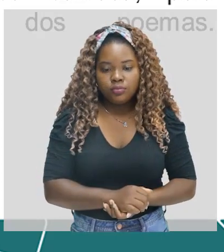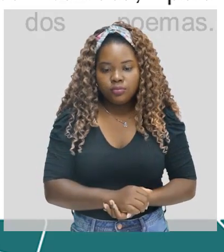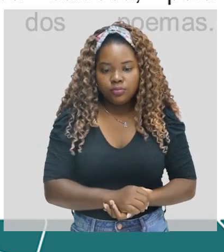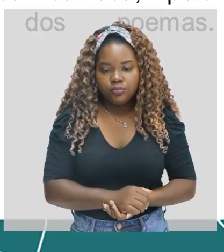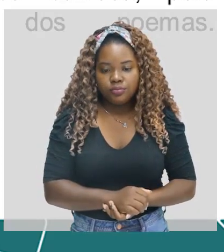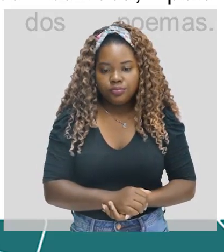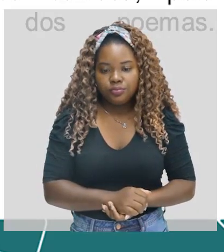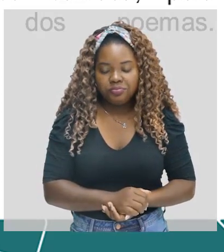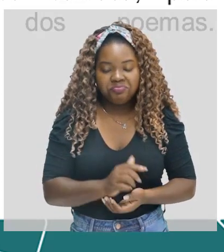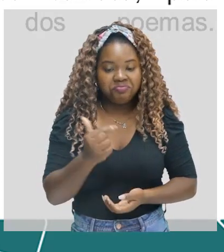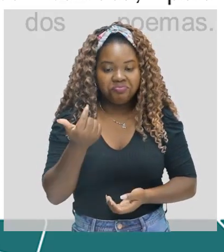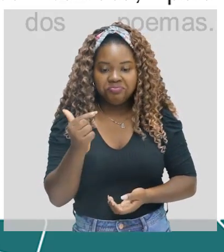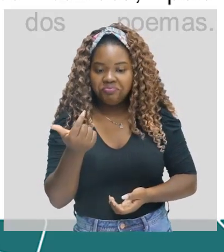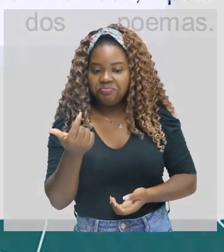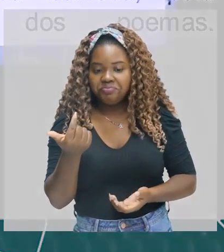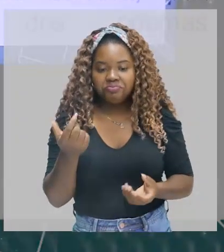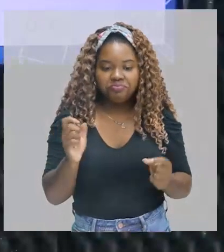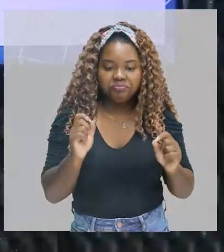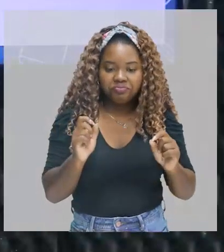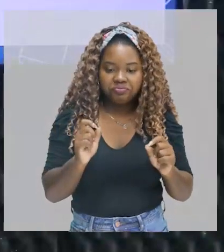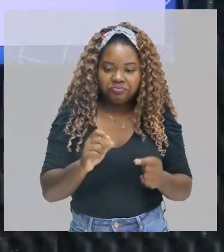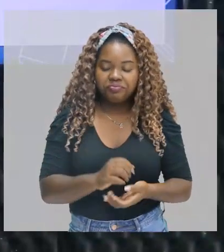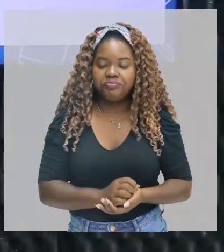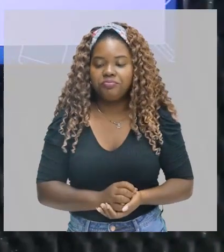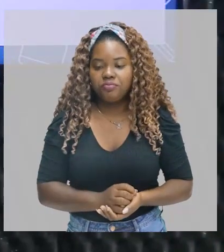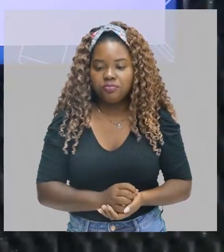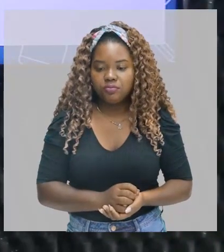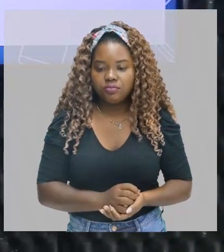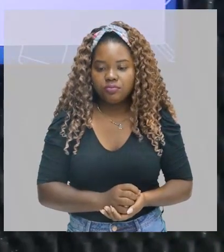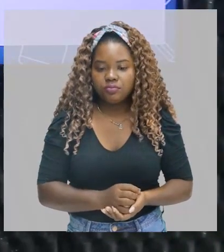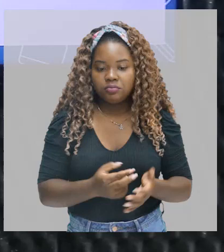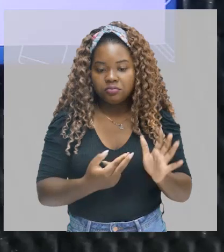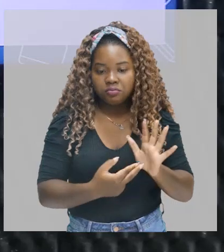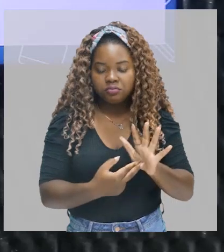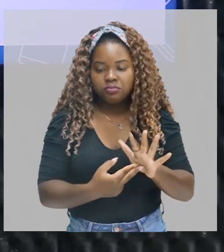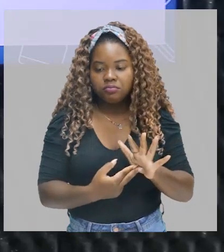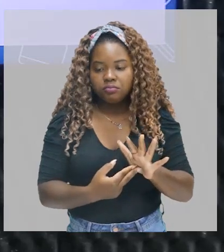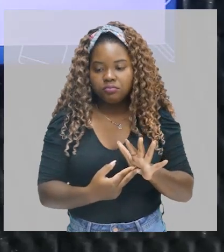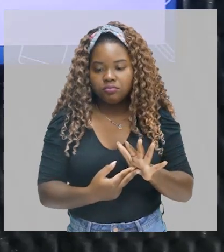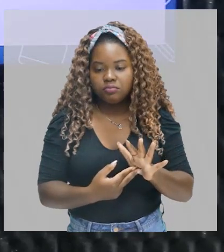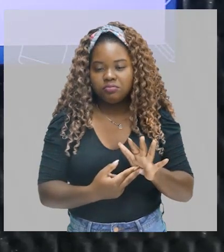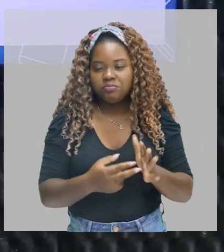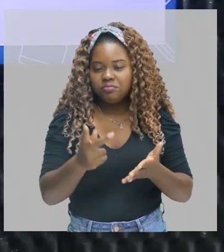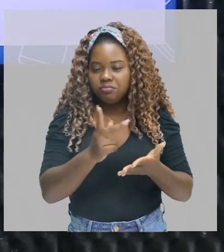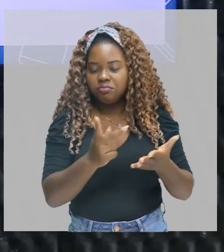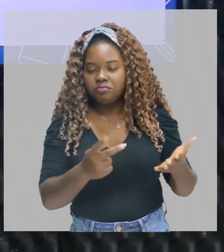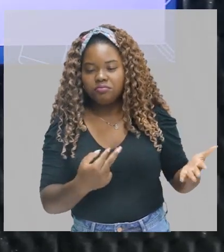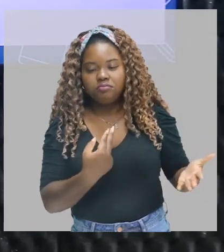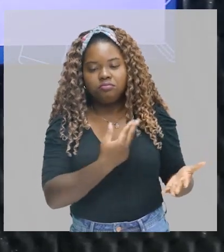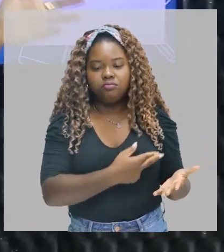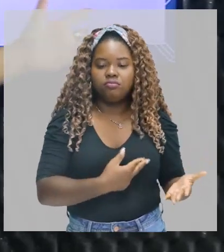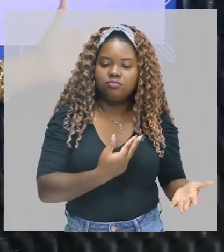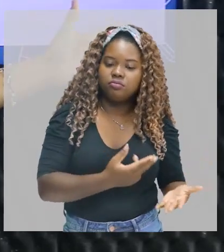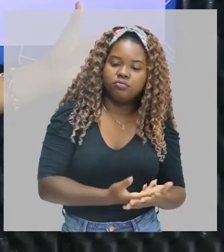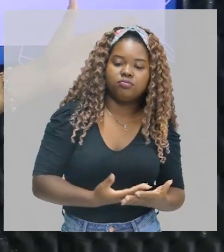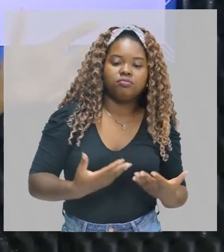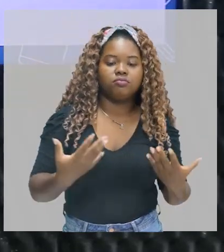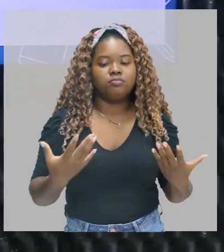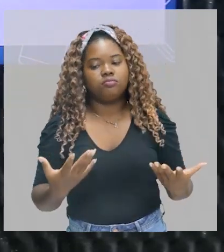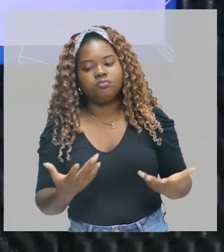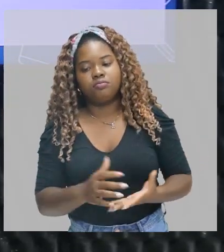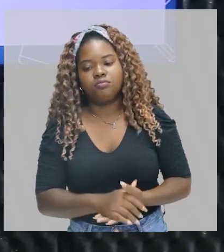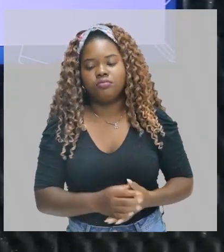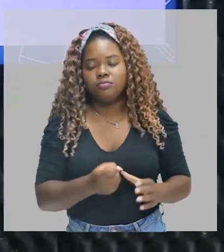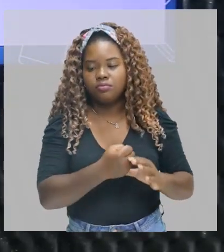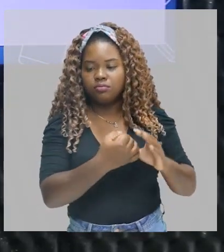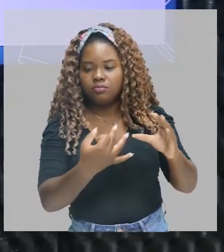Aqui a gente não tem representação dessa poesia romântica, um intimismo. O intimismo já